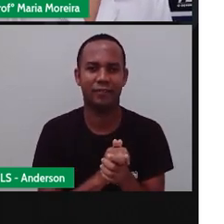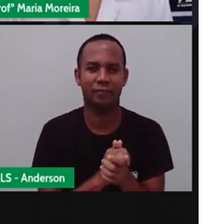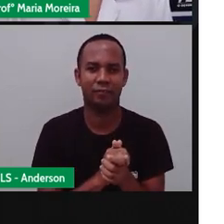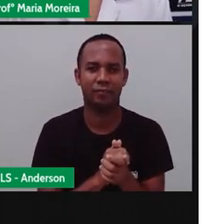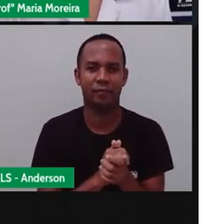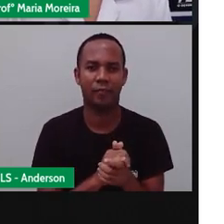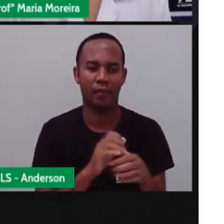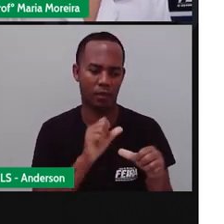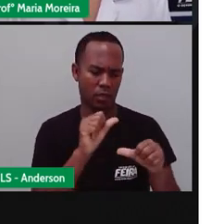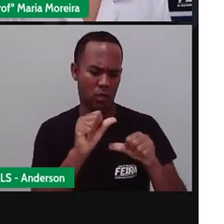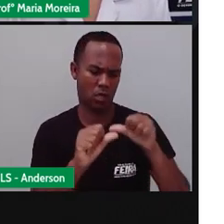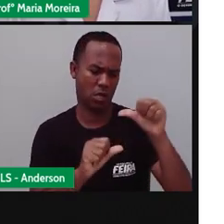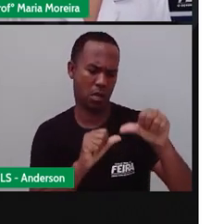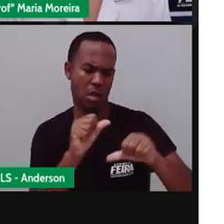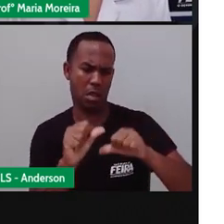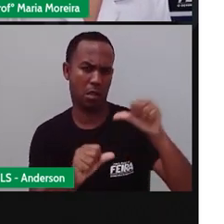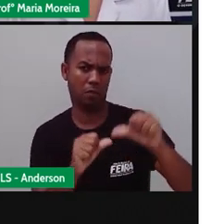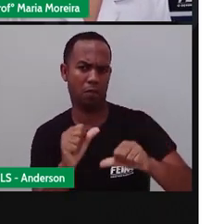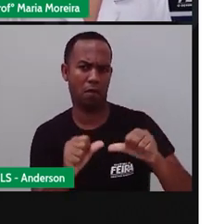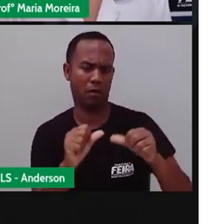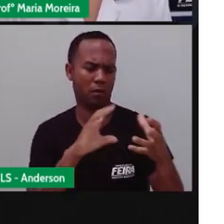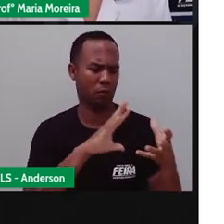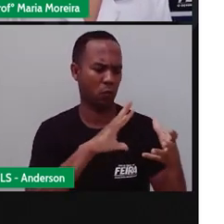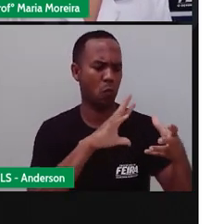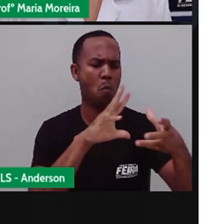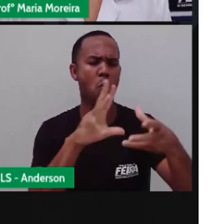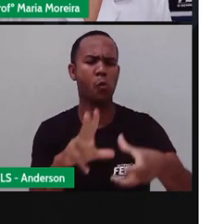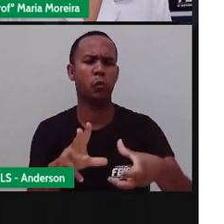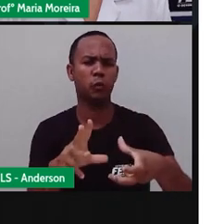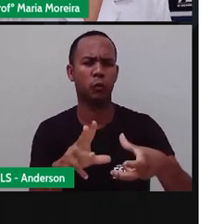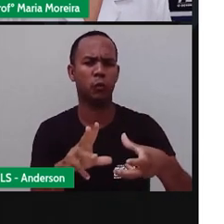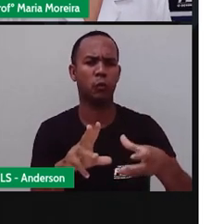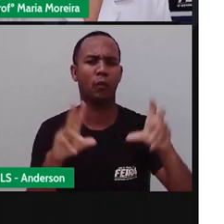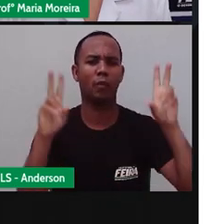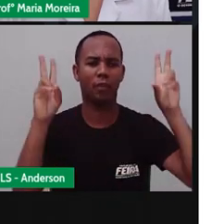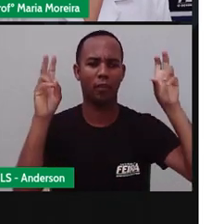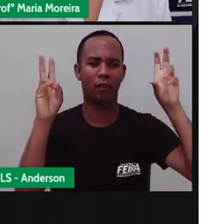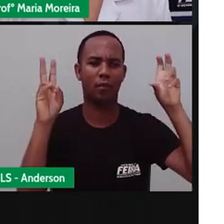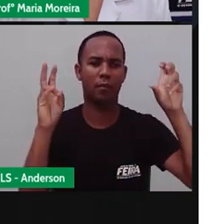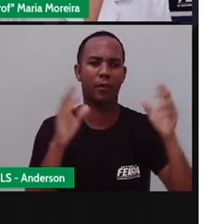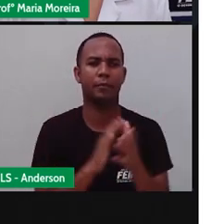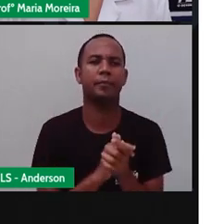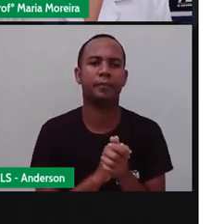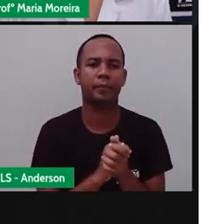O reformador do mundo.